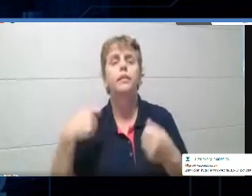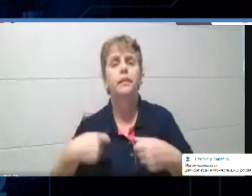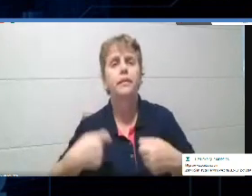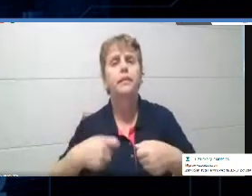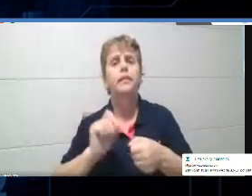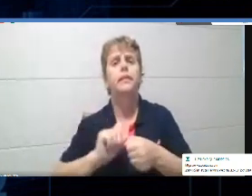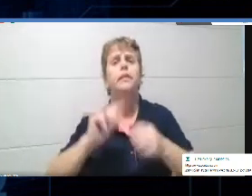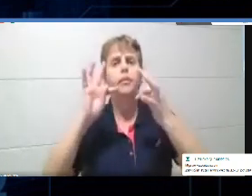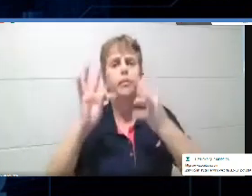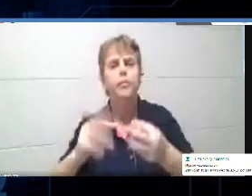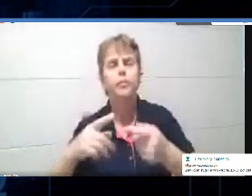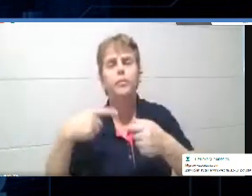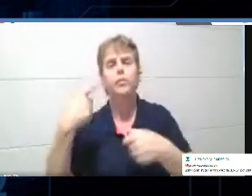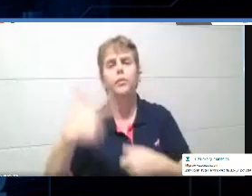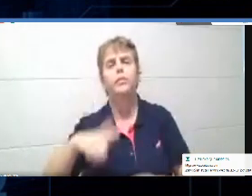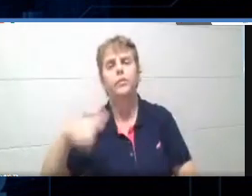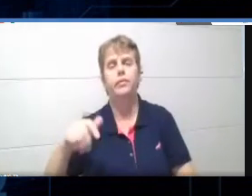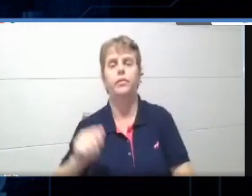de novo, tá?